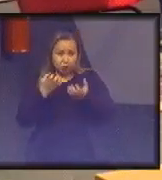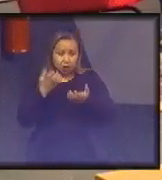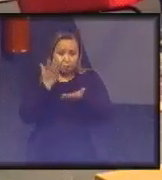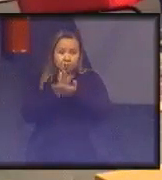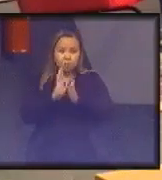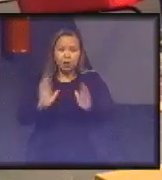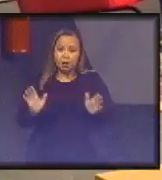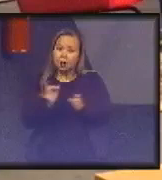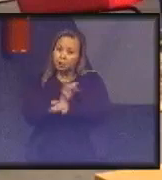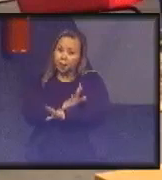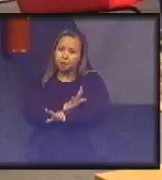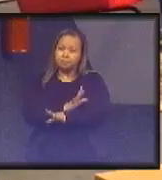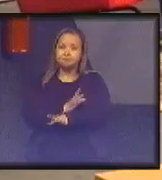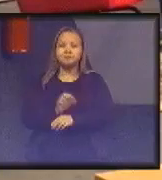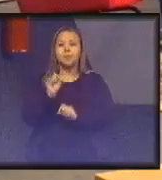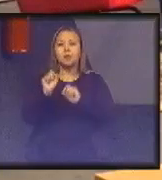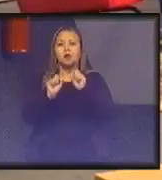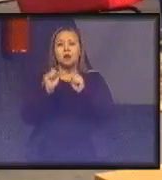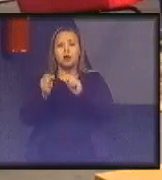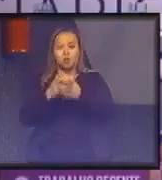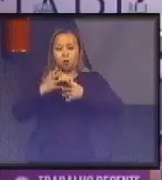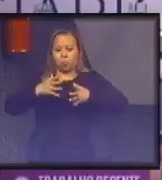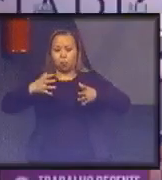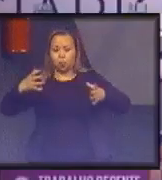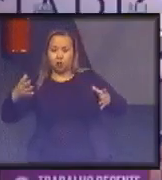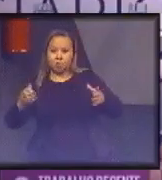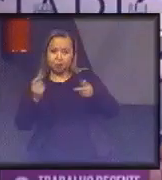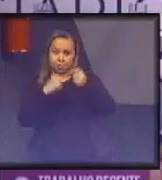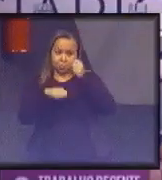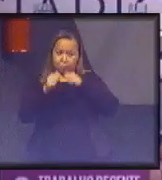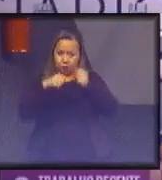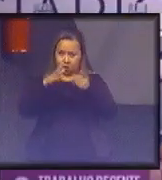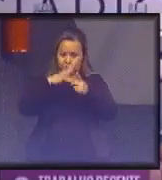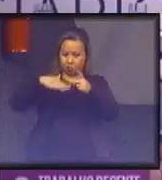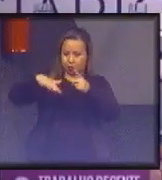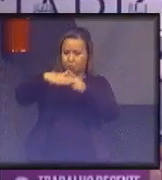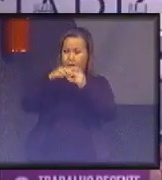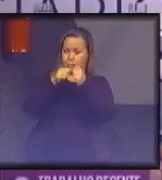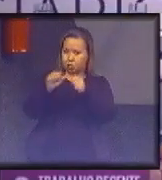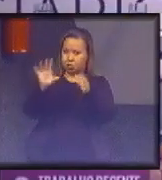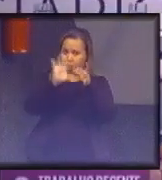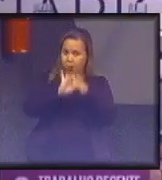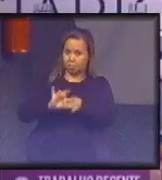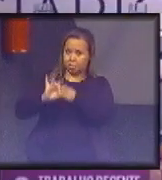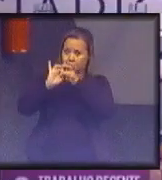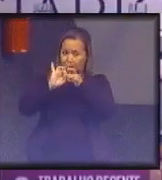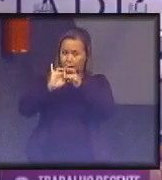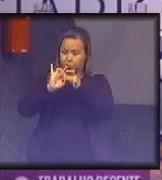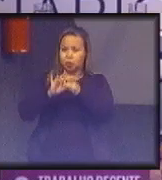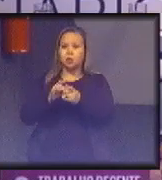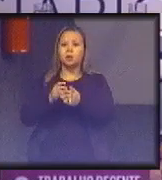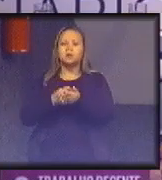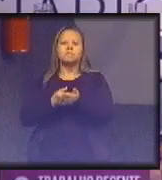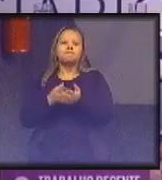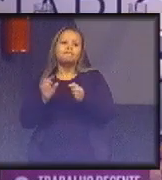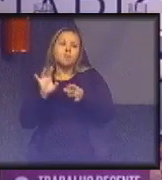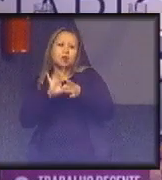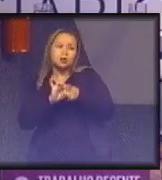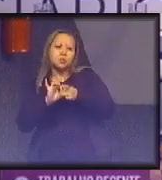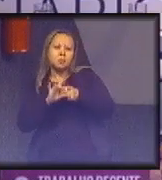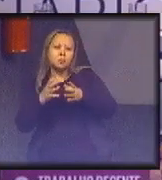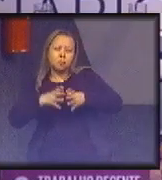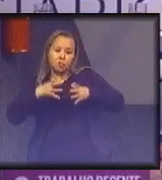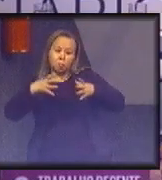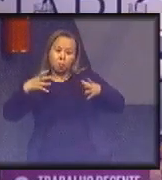tabu de que o crescimento econômico de uma sociedade está vinculado diretamente com o aumento